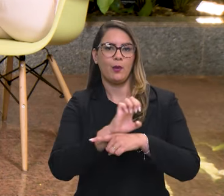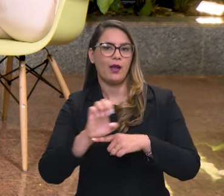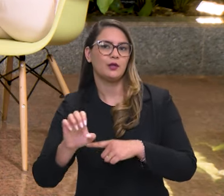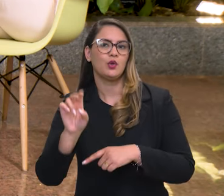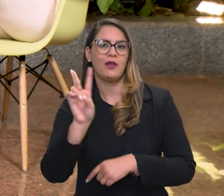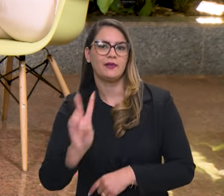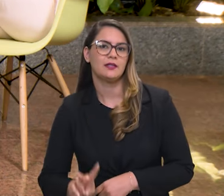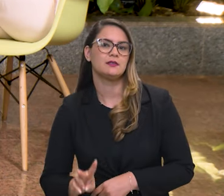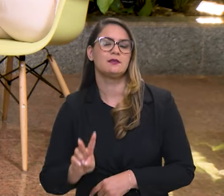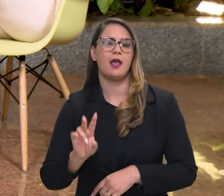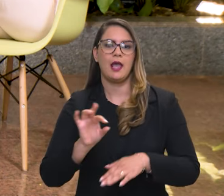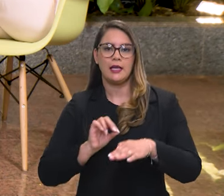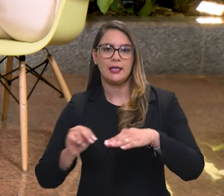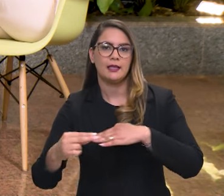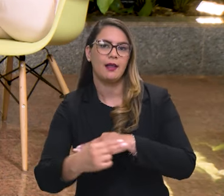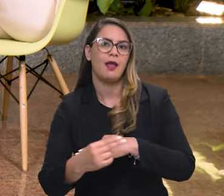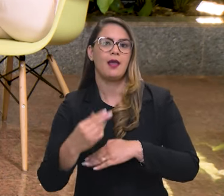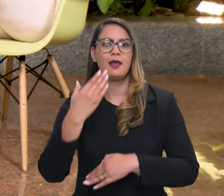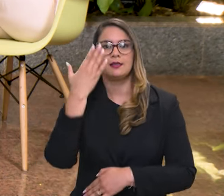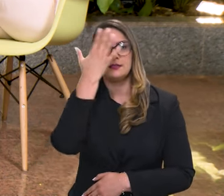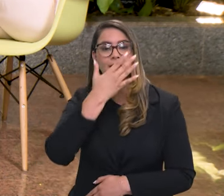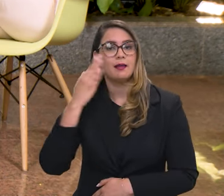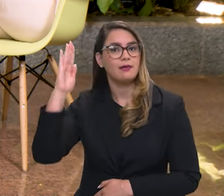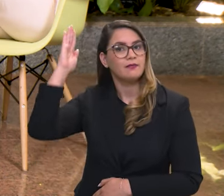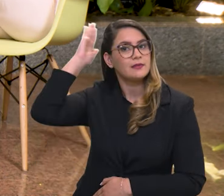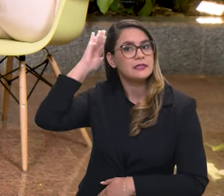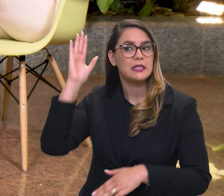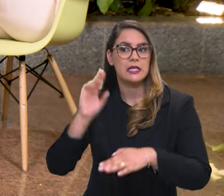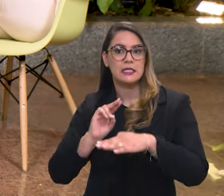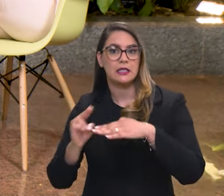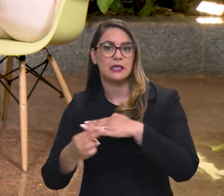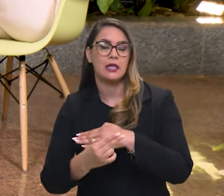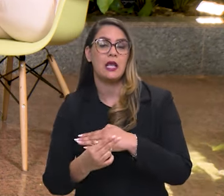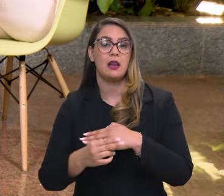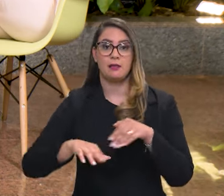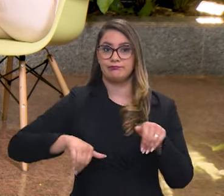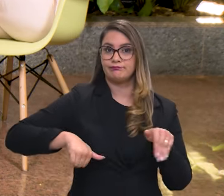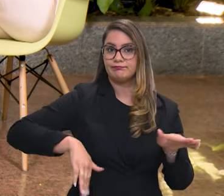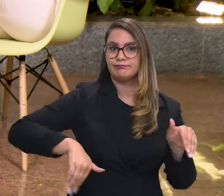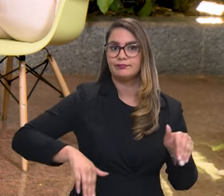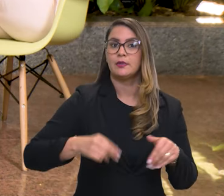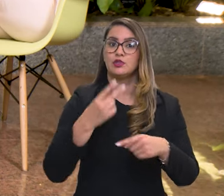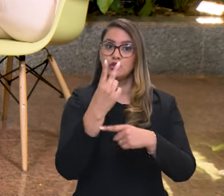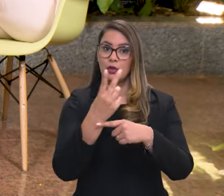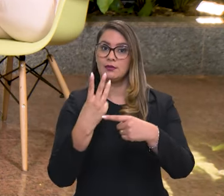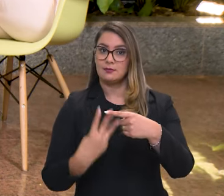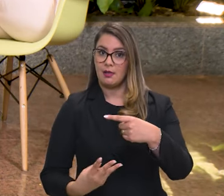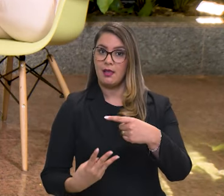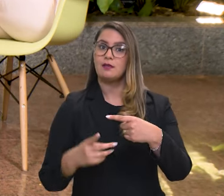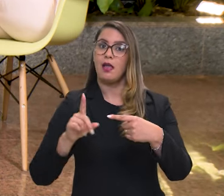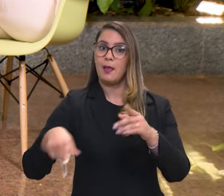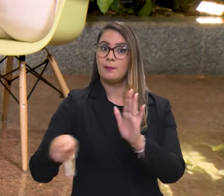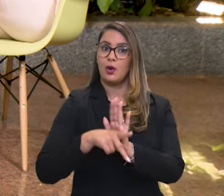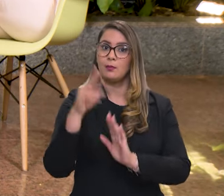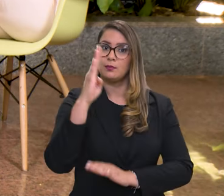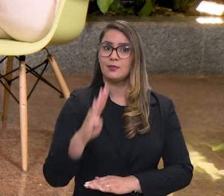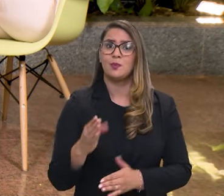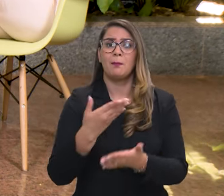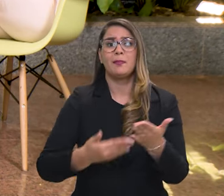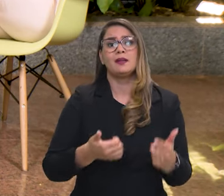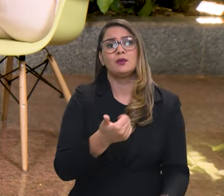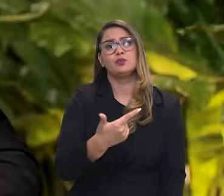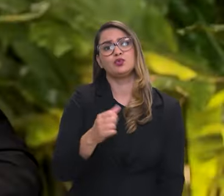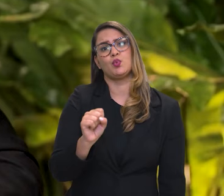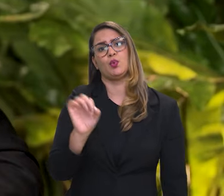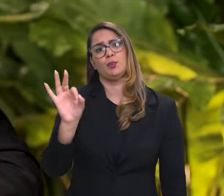Equador, com a Colômbia, Venezuela, Guiana, Suriname e Guiana Francesa. Mas dois terços dela estão no Brasil. E aqui no Brasil a gente já